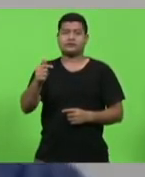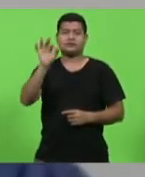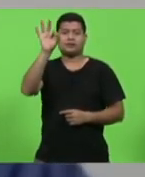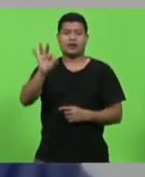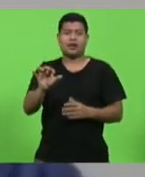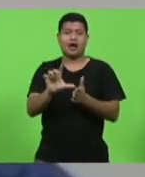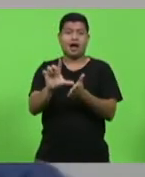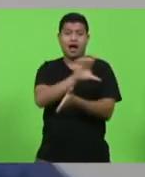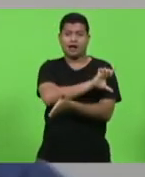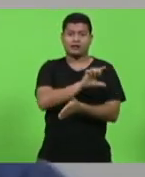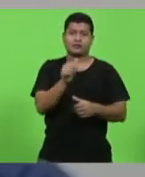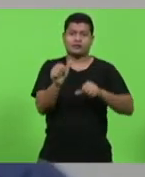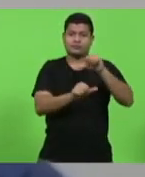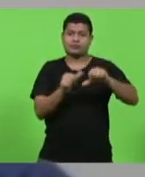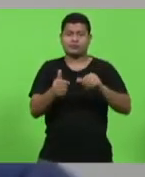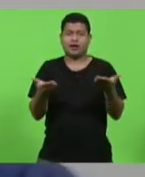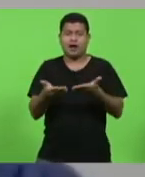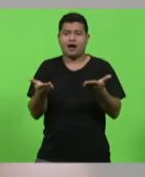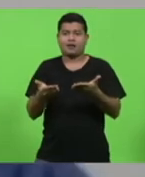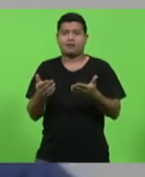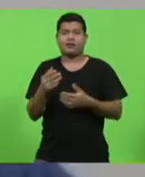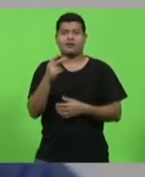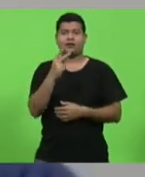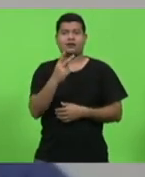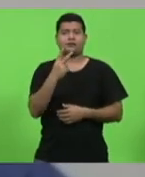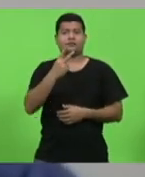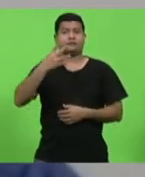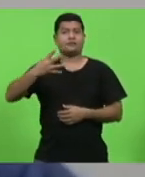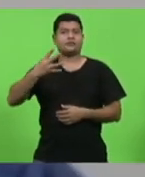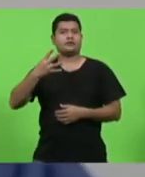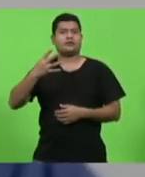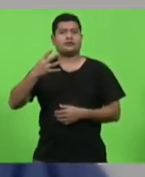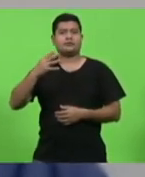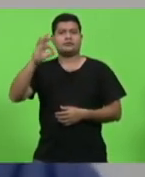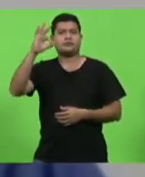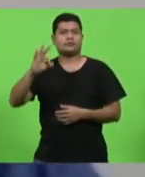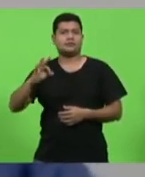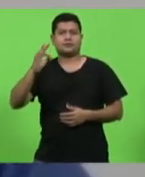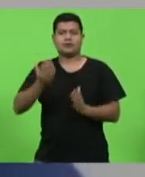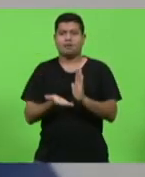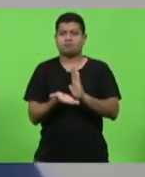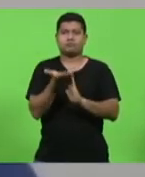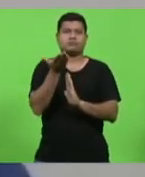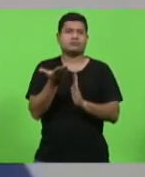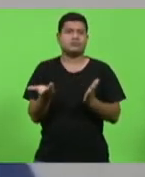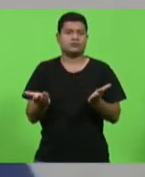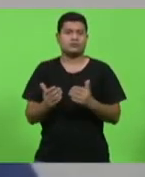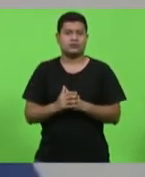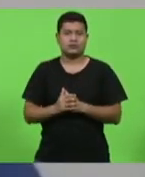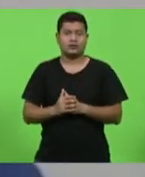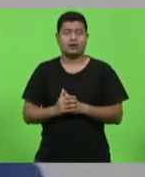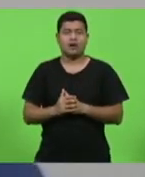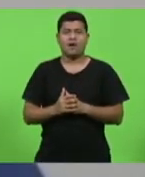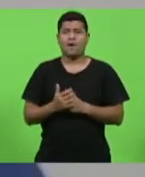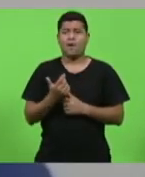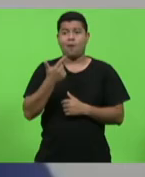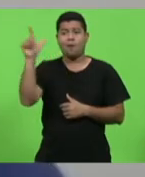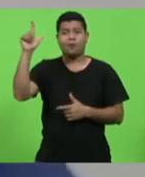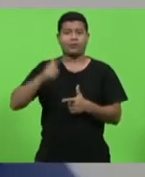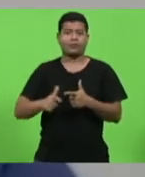em 24%. Aumentou. E outra questão que